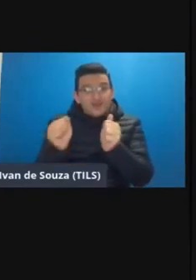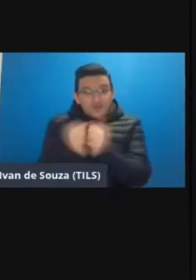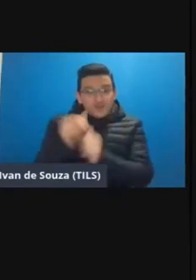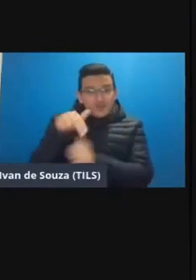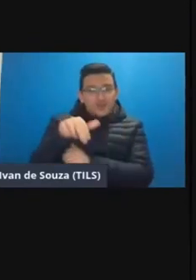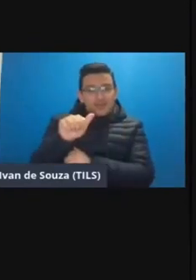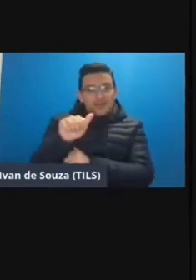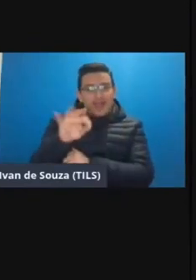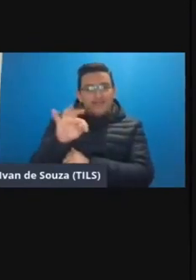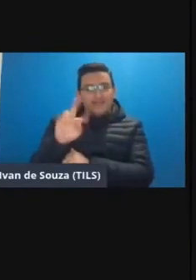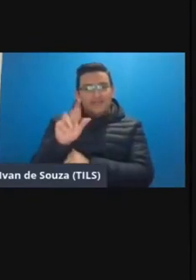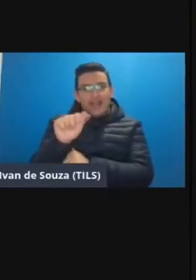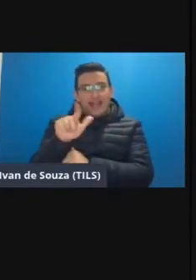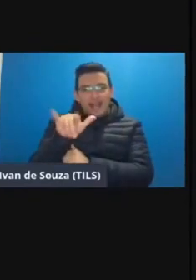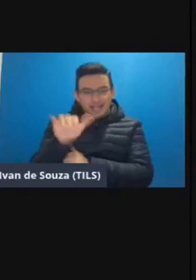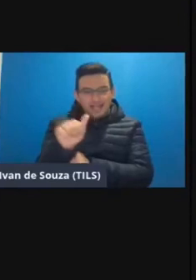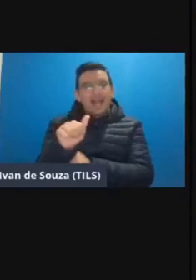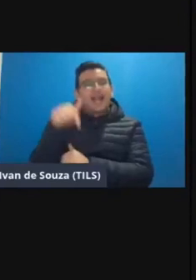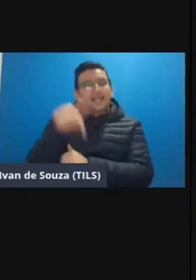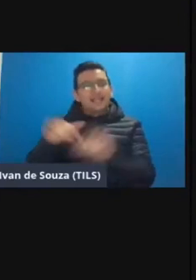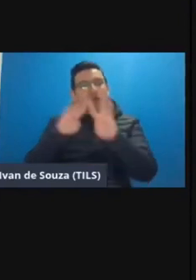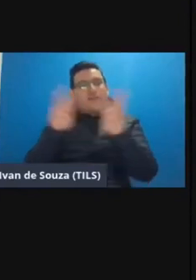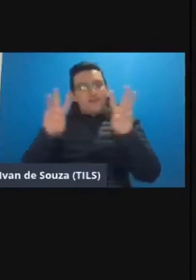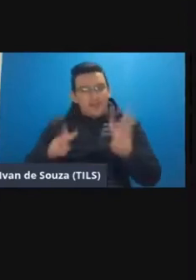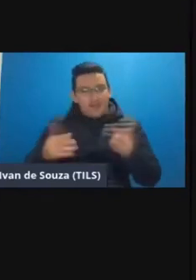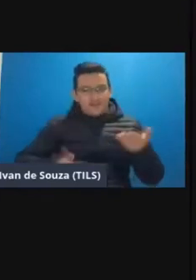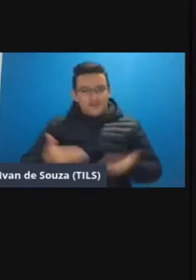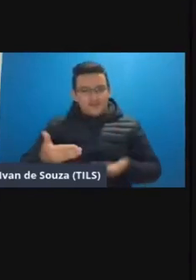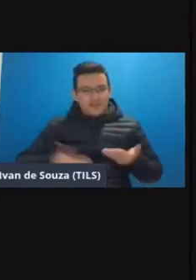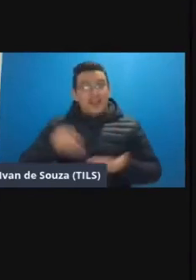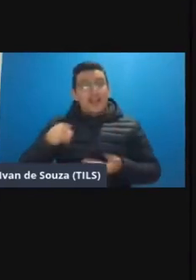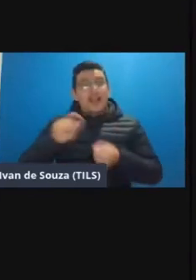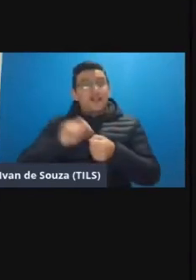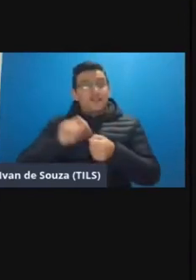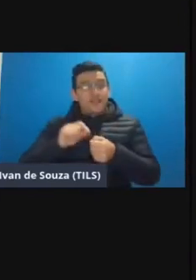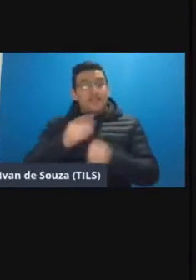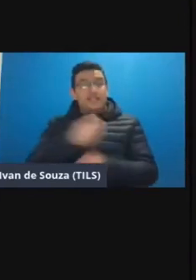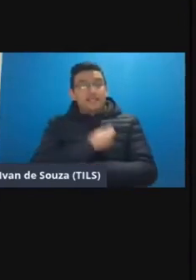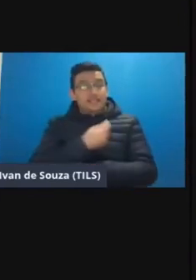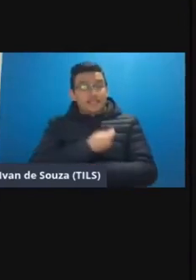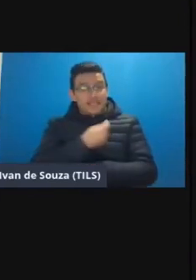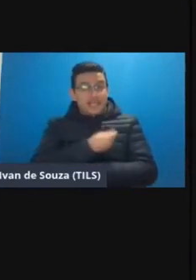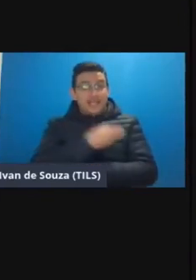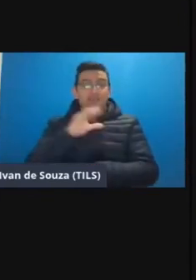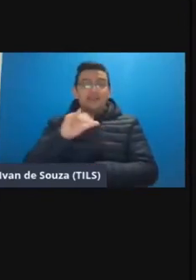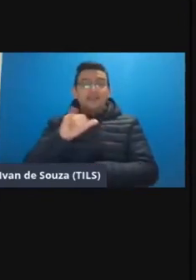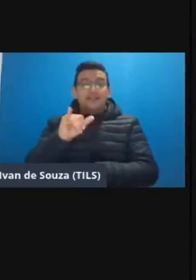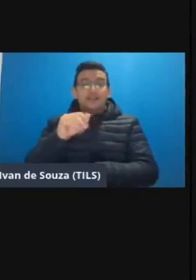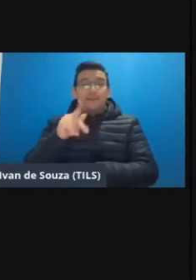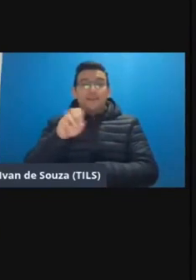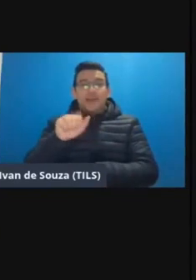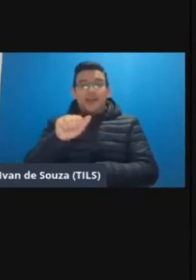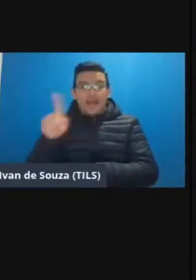Natália que é nossa servidora da UFR a Natália ela fez esteve na CPAD e por muito